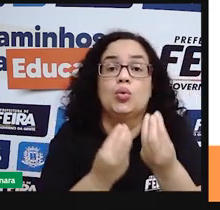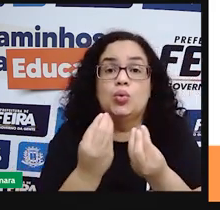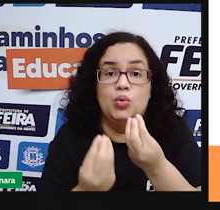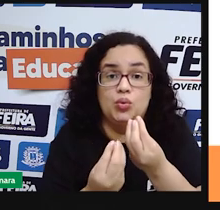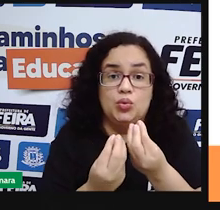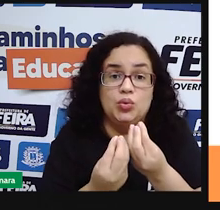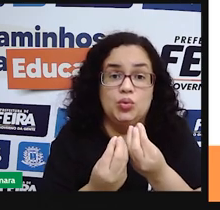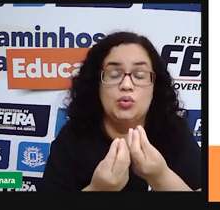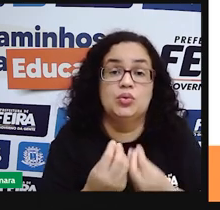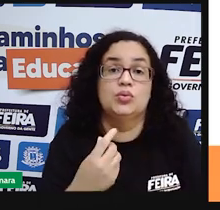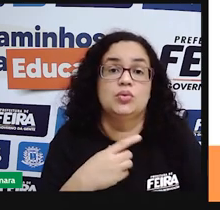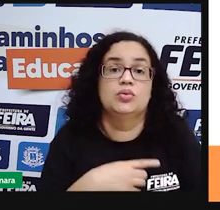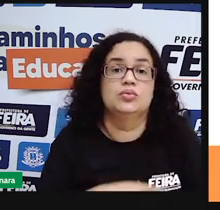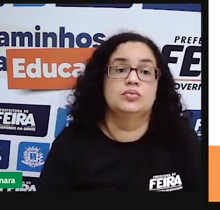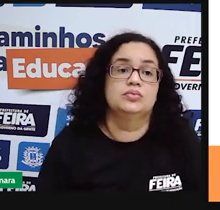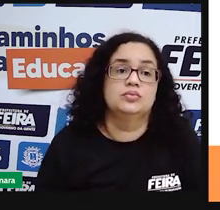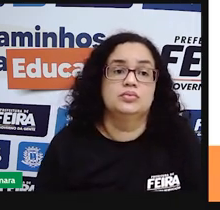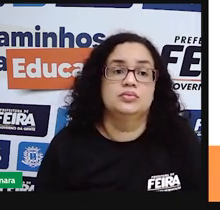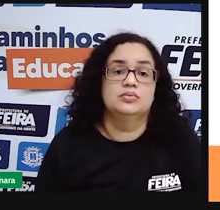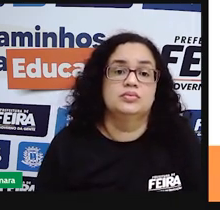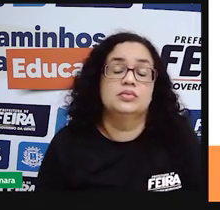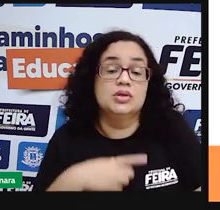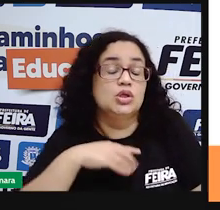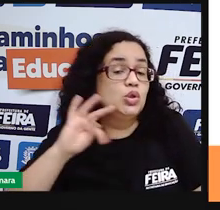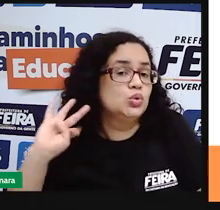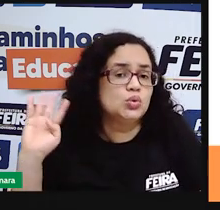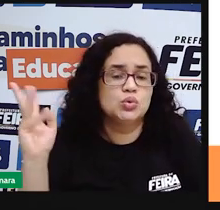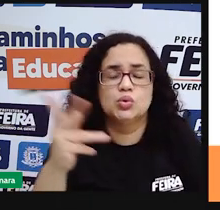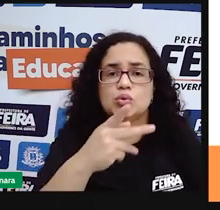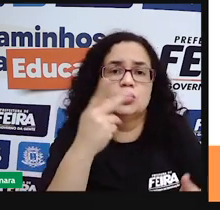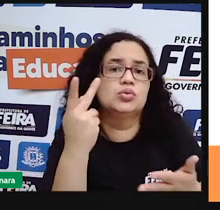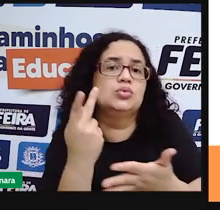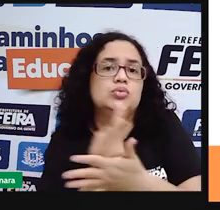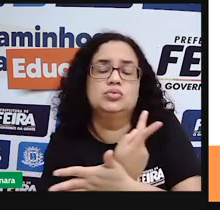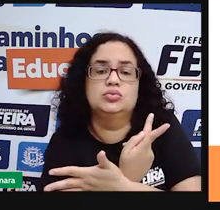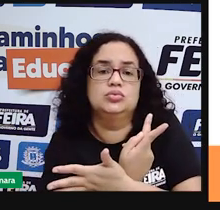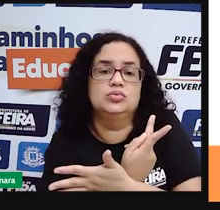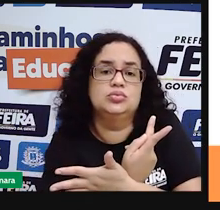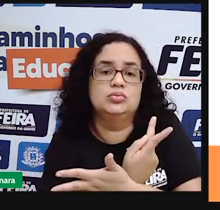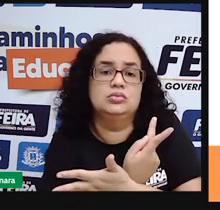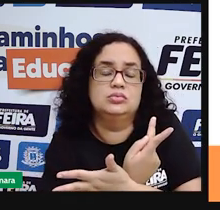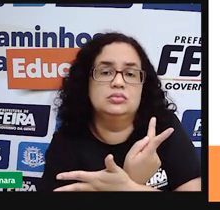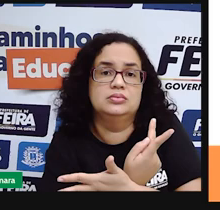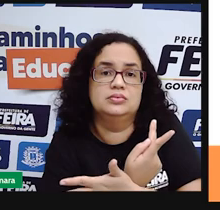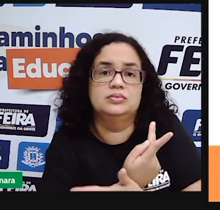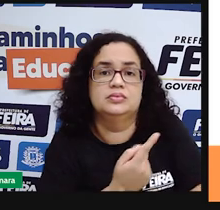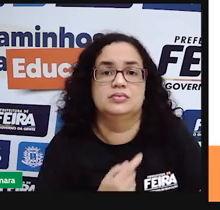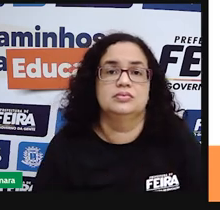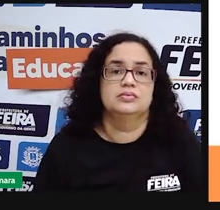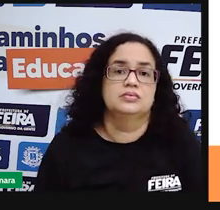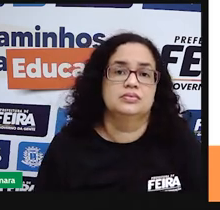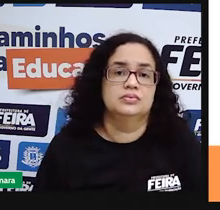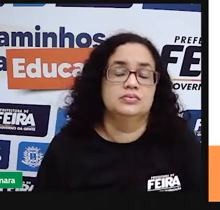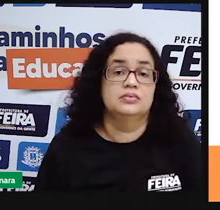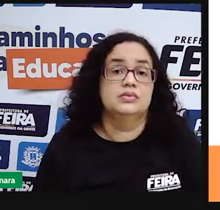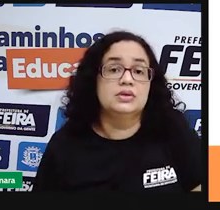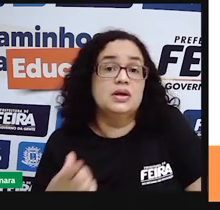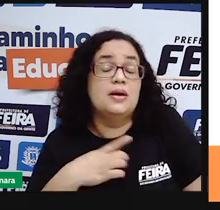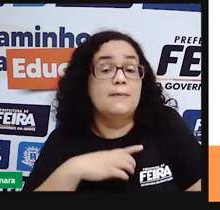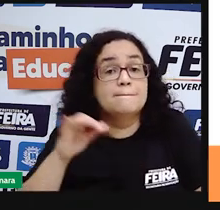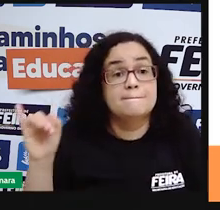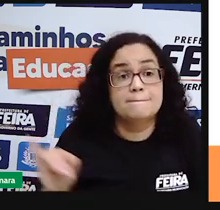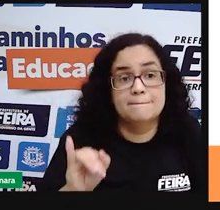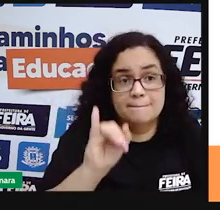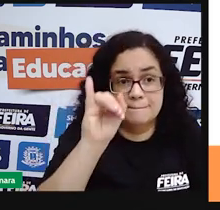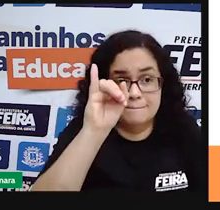tivesse sido, em todo o acontecimento, algo amigável, algo bom, principalmente para os índios,